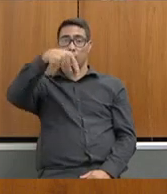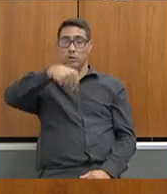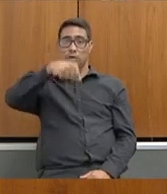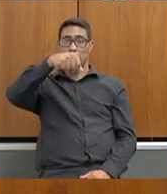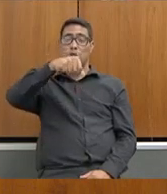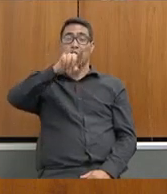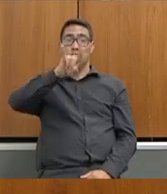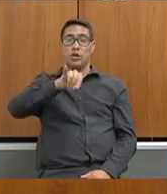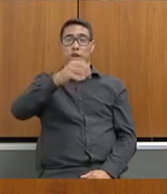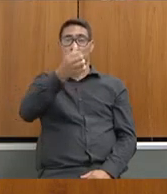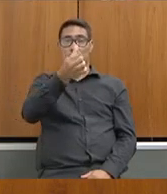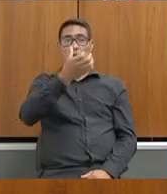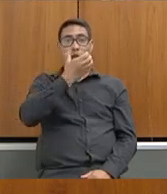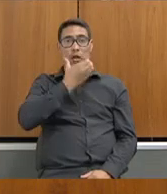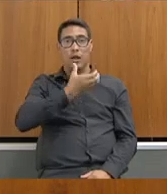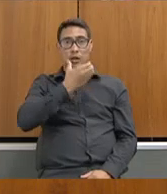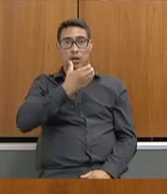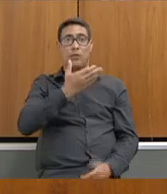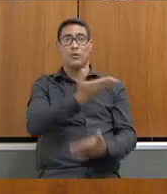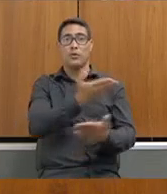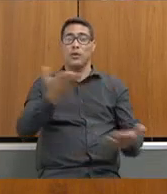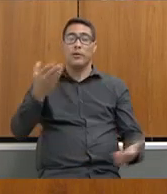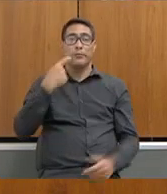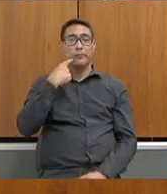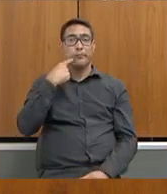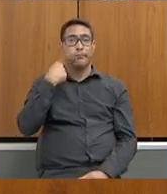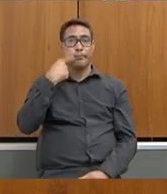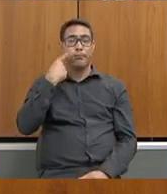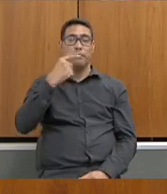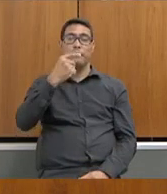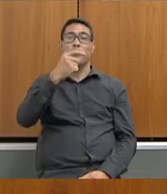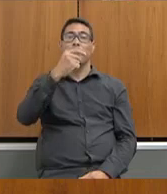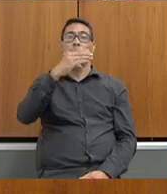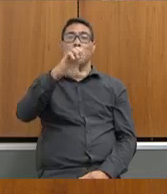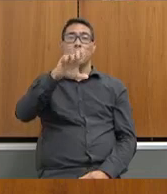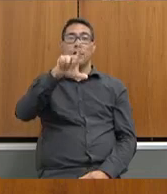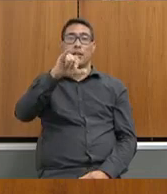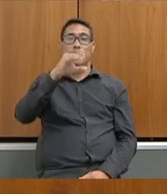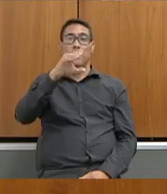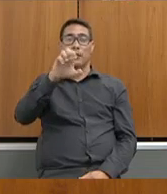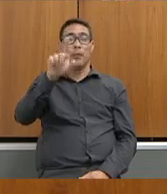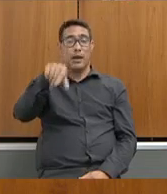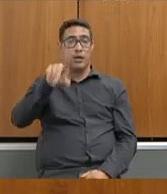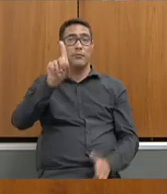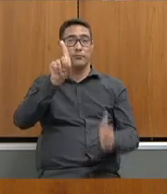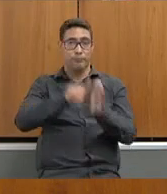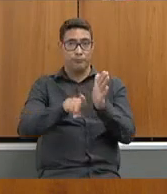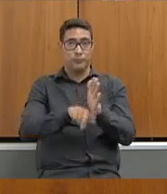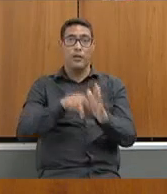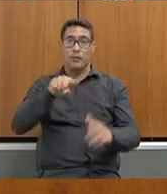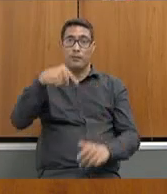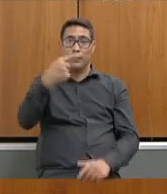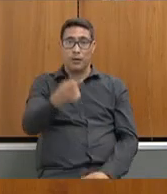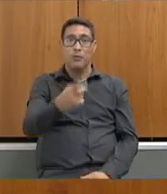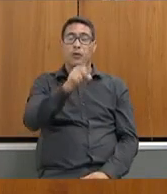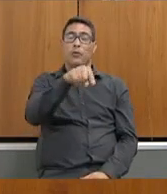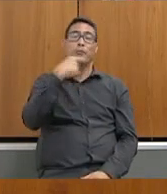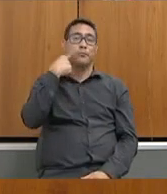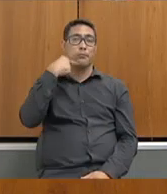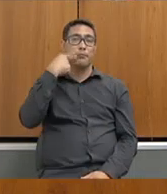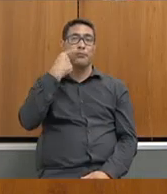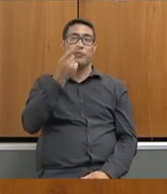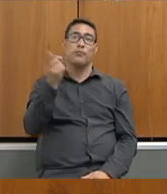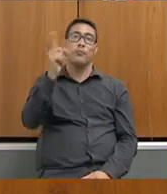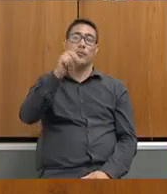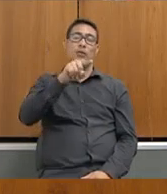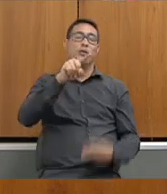6 de dezembro. Vou passar as considerações à deputada Celise para que ela traga seus questionamentos. Depois, a deputada Celise é o deputado Dalmo e, na sequência, a